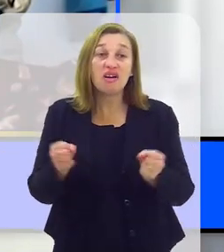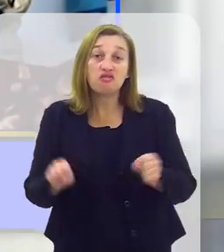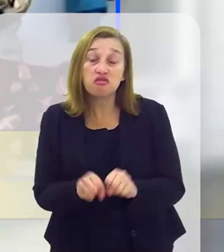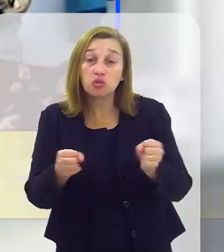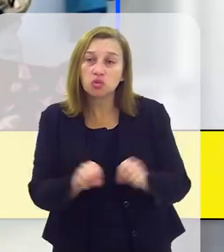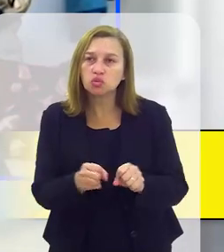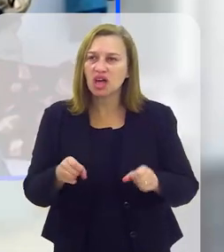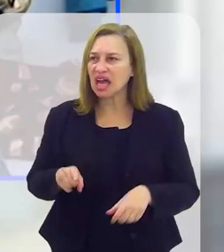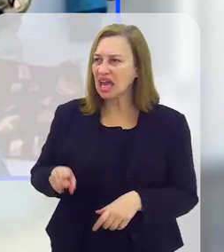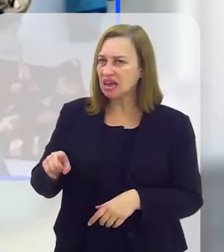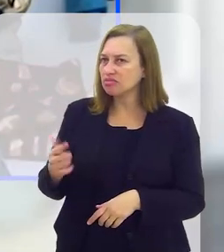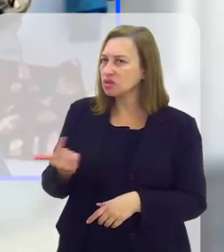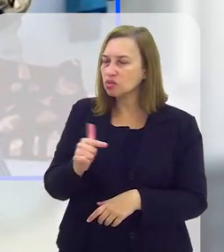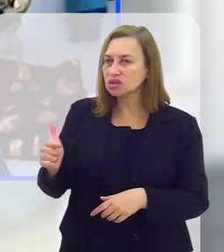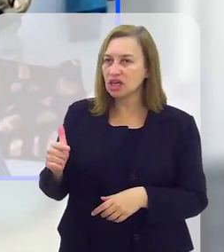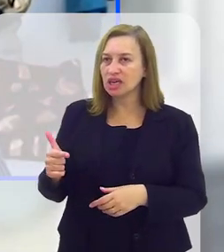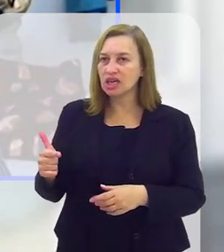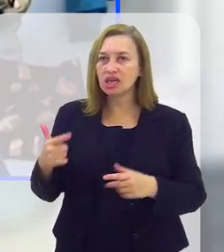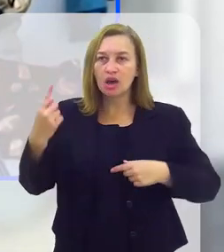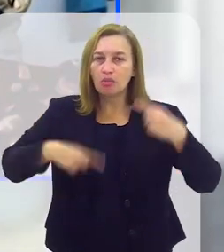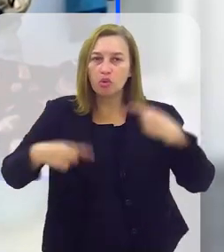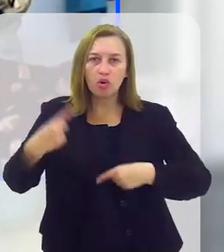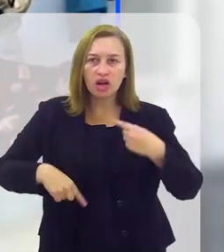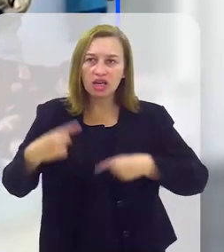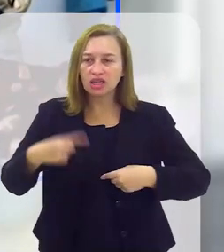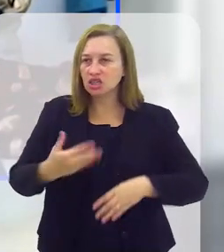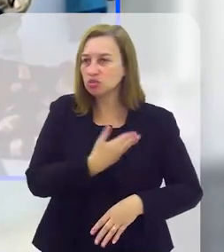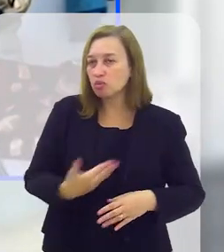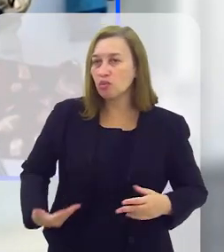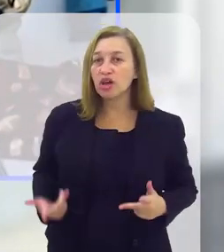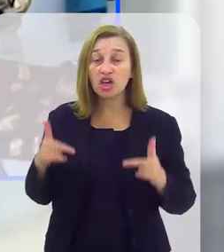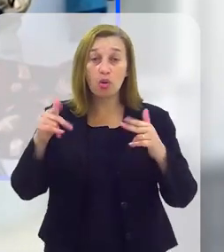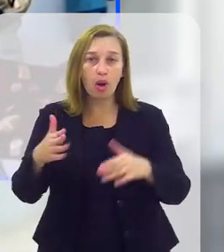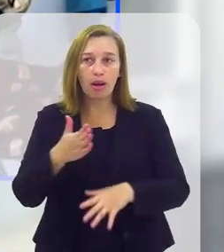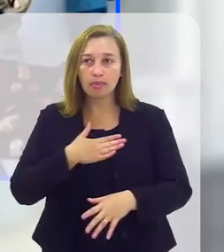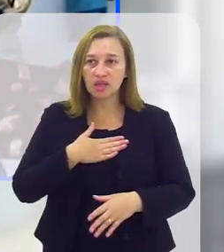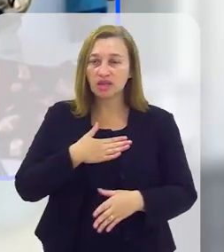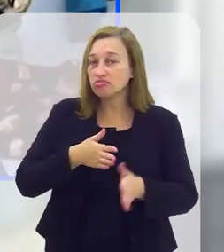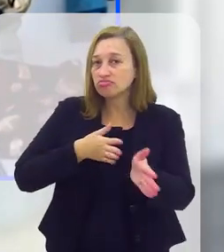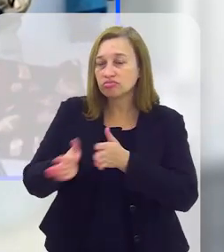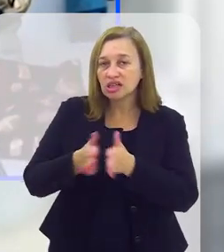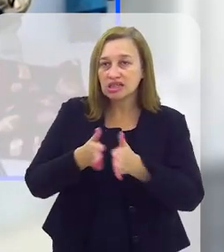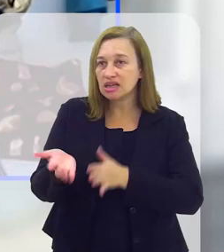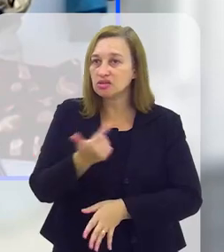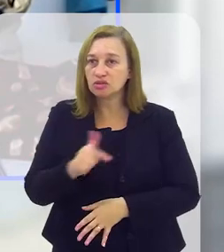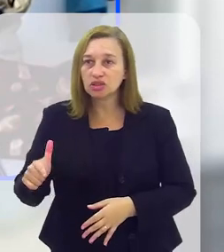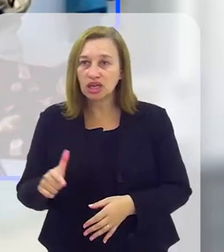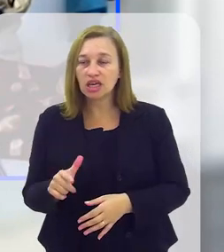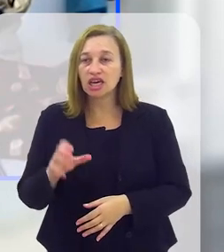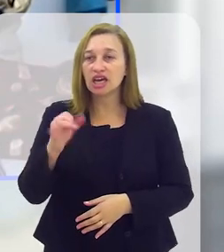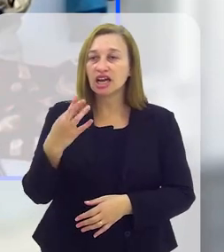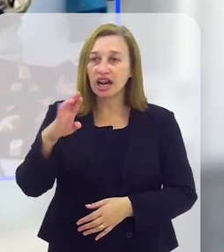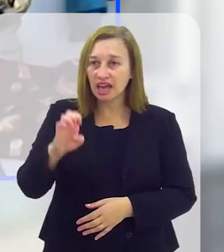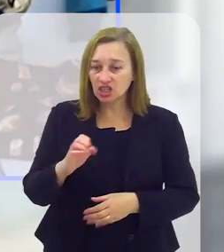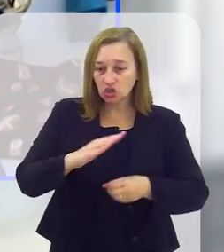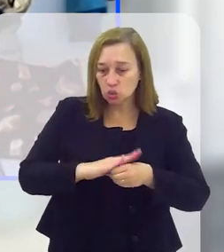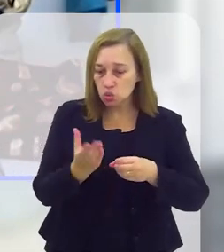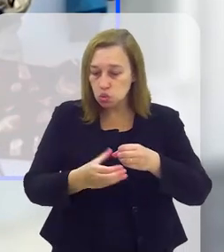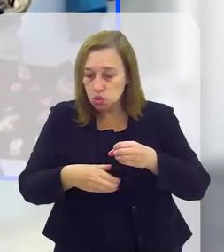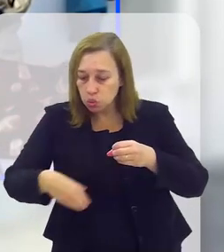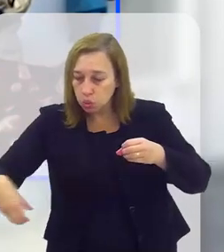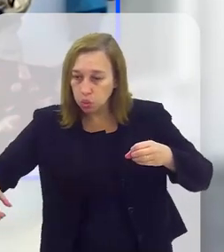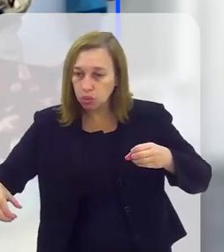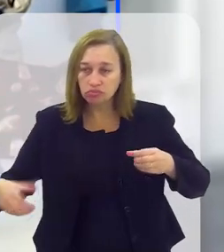na periferia, que mora no Pavão, Pavãozinho, ele não tem as mesmas políticas públicas que eu tenho acesso, eles não têm